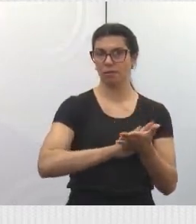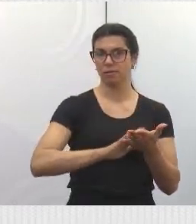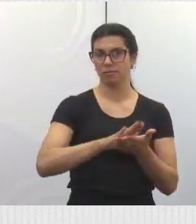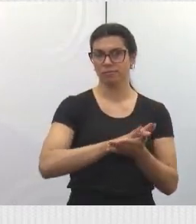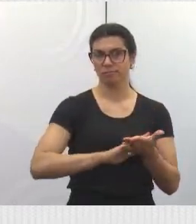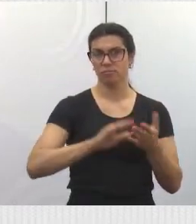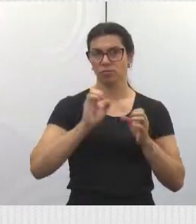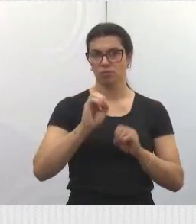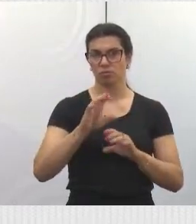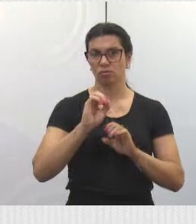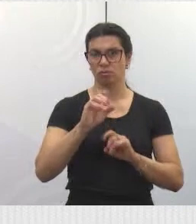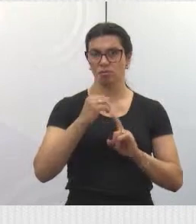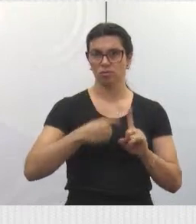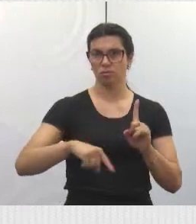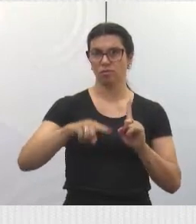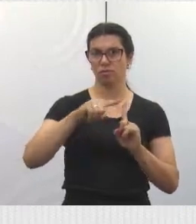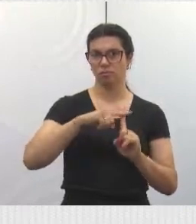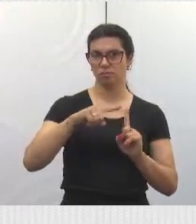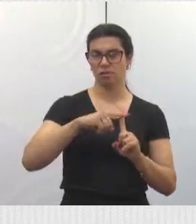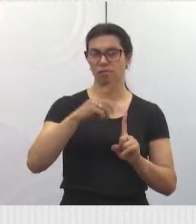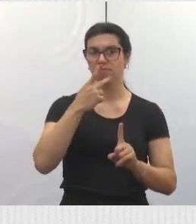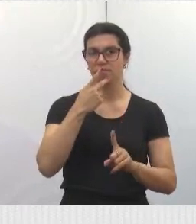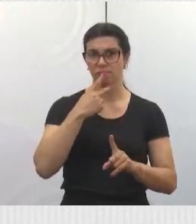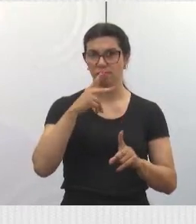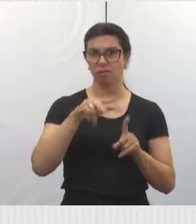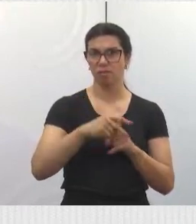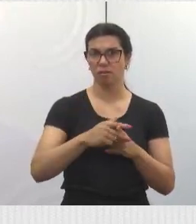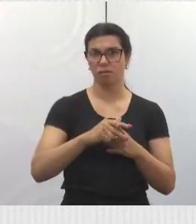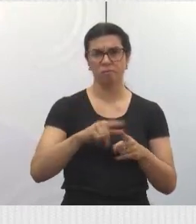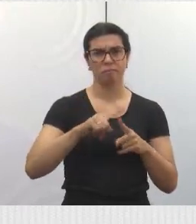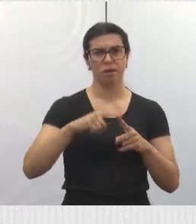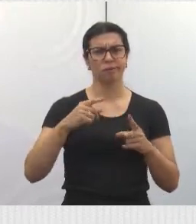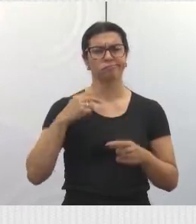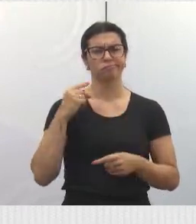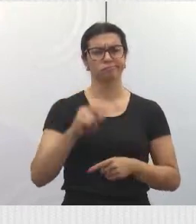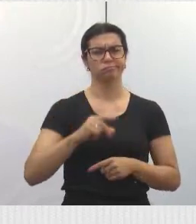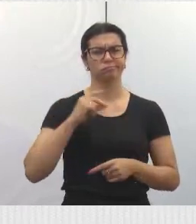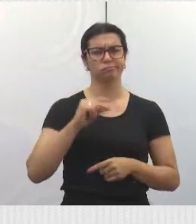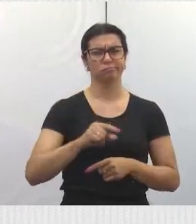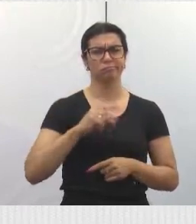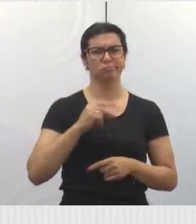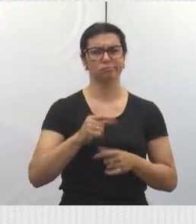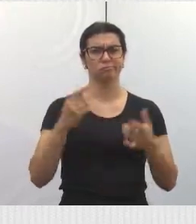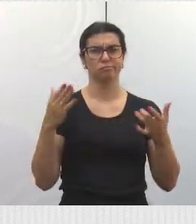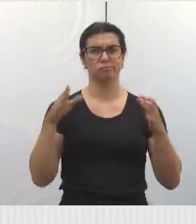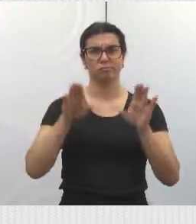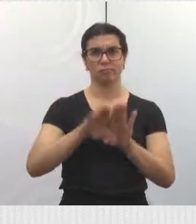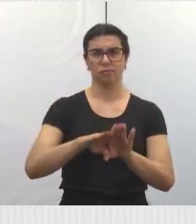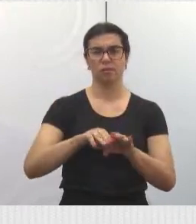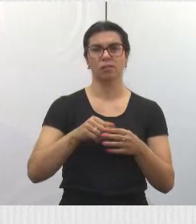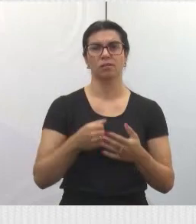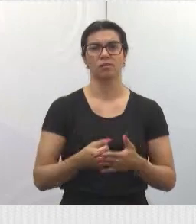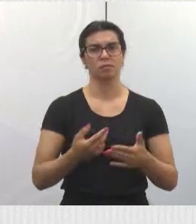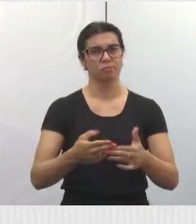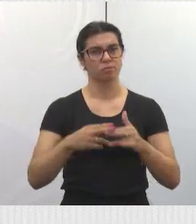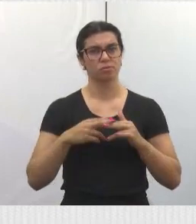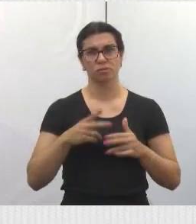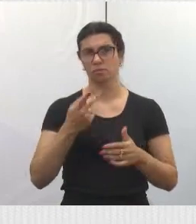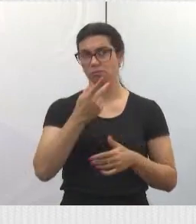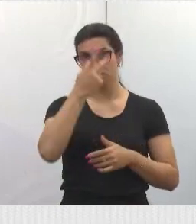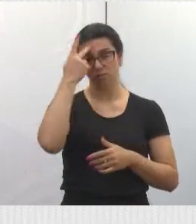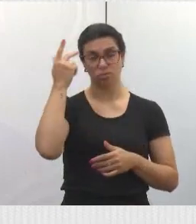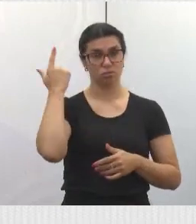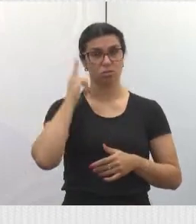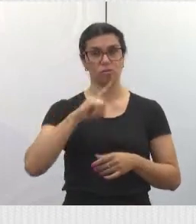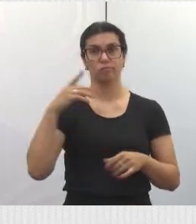infelizmente, coloca que está em manutenção, mas já faz um bom tempo. Isso prejudica os nossos jovens, prejudica também os nossos idosos que